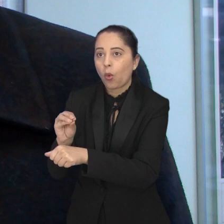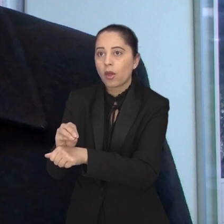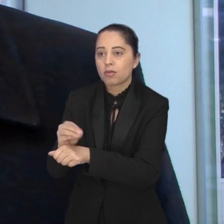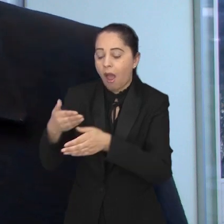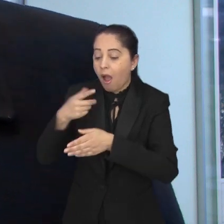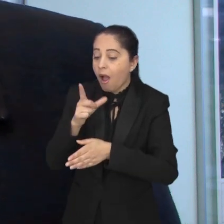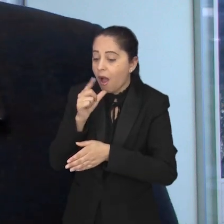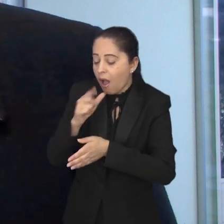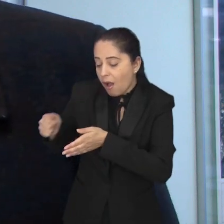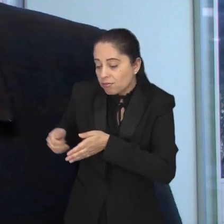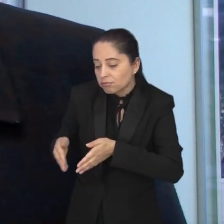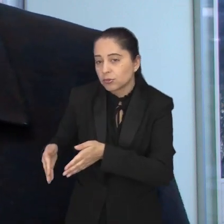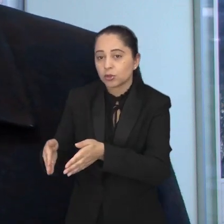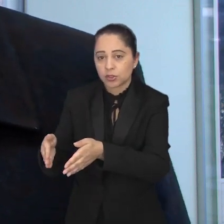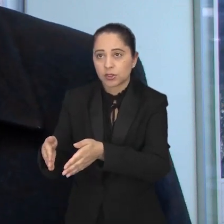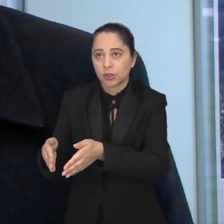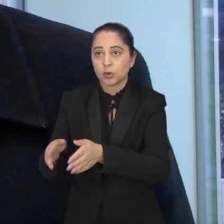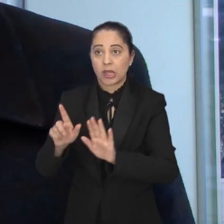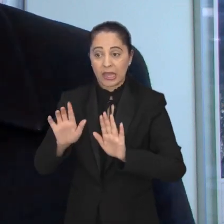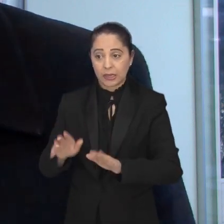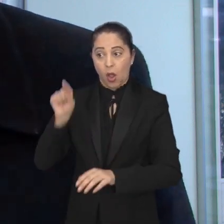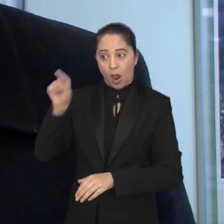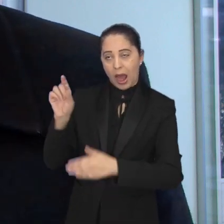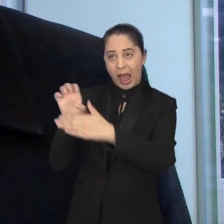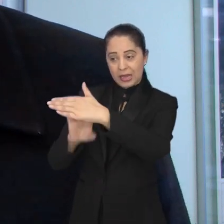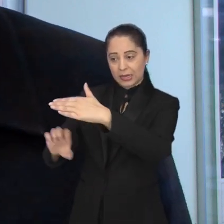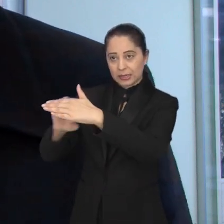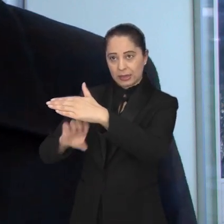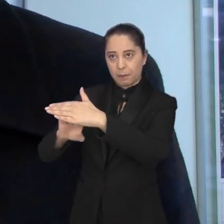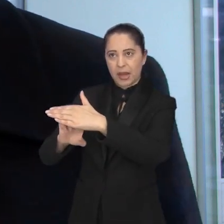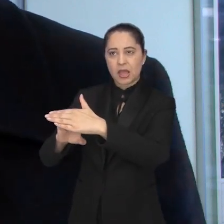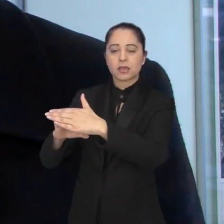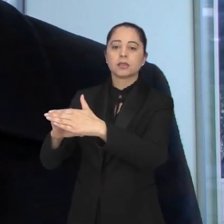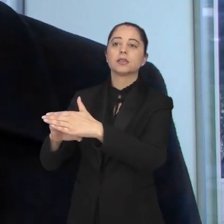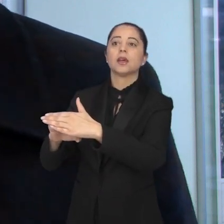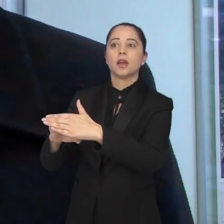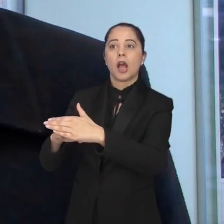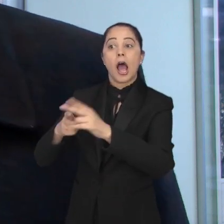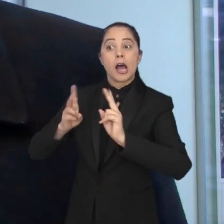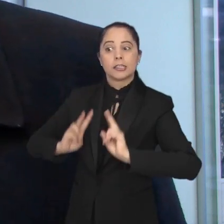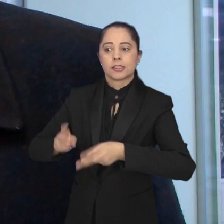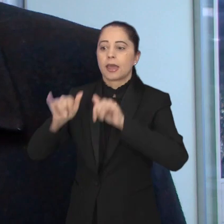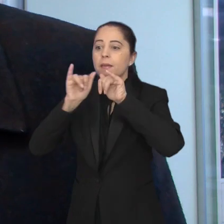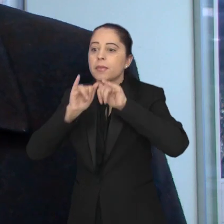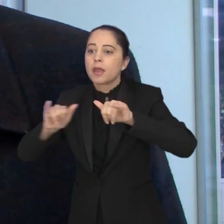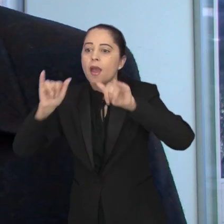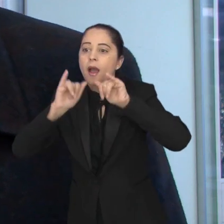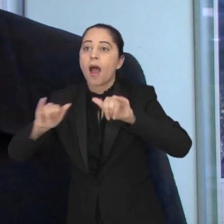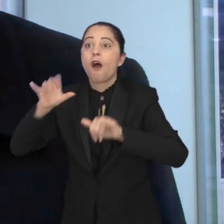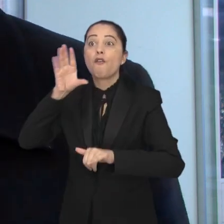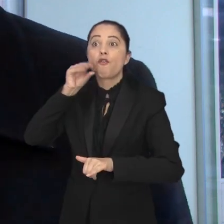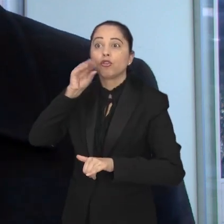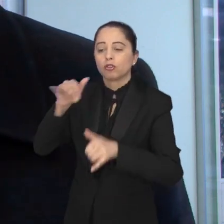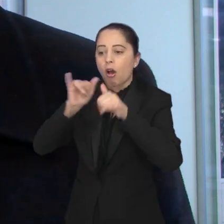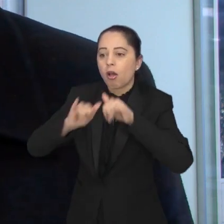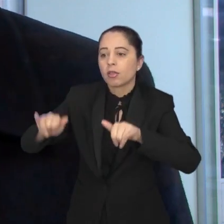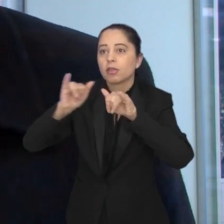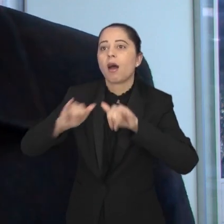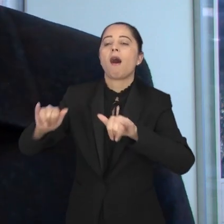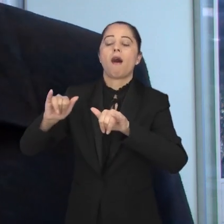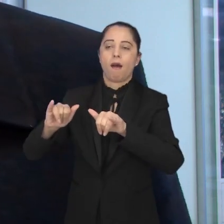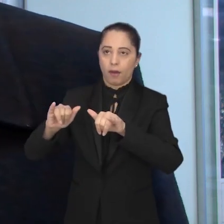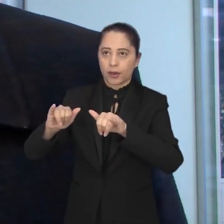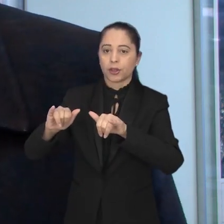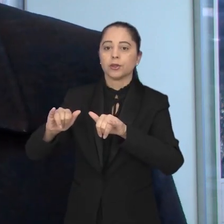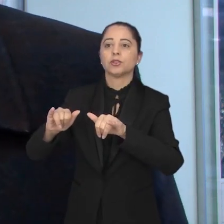Então também tem essa pegada que as próprias empresas e instituições, elas carregam também a educação ambiental